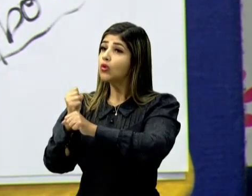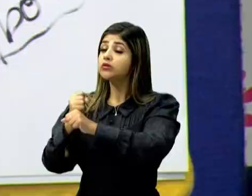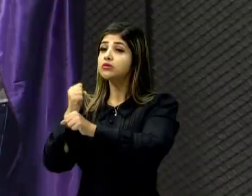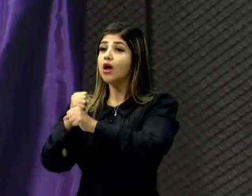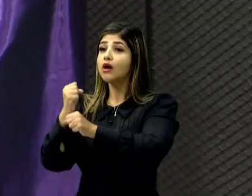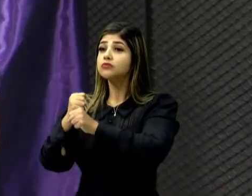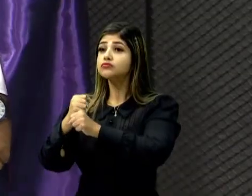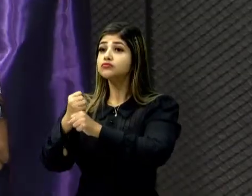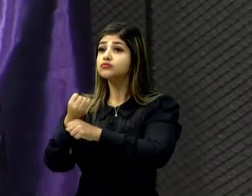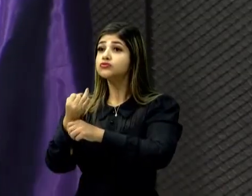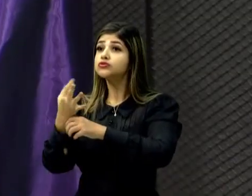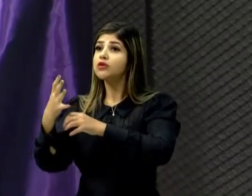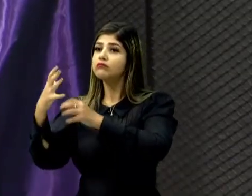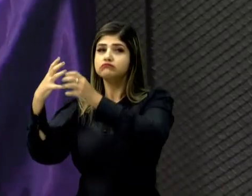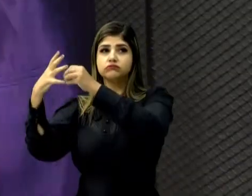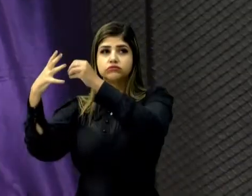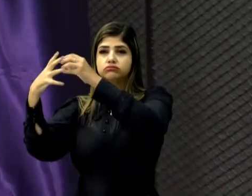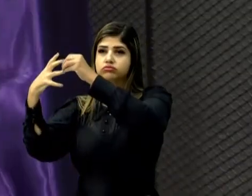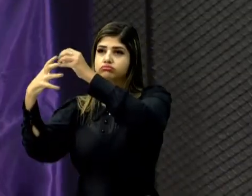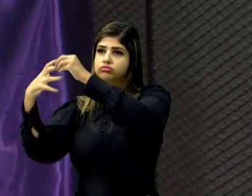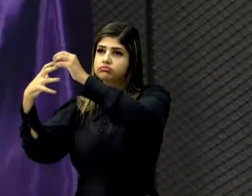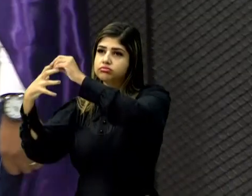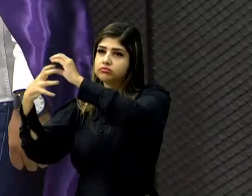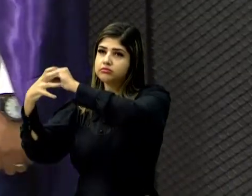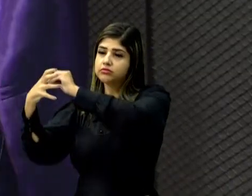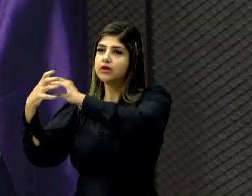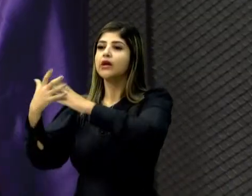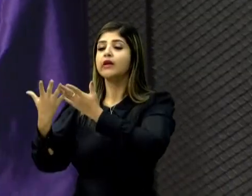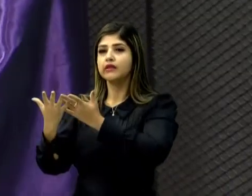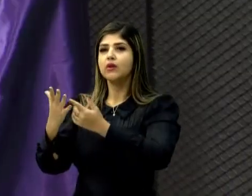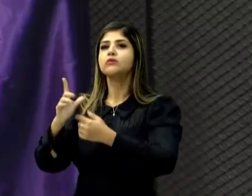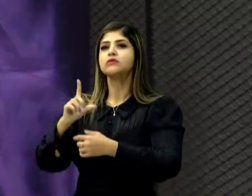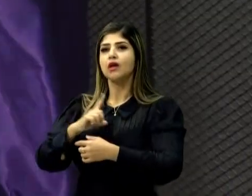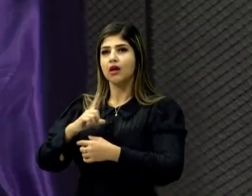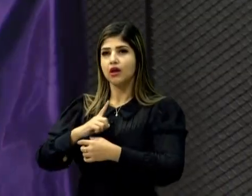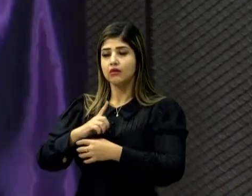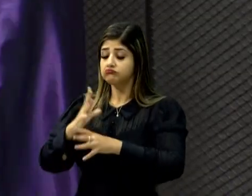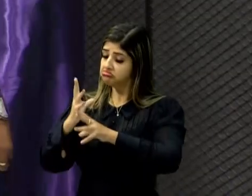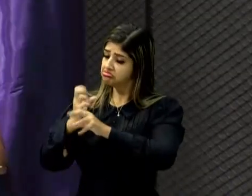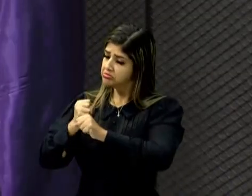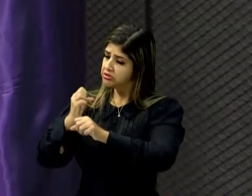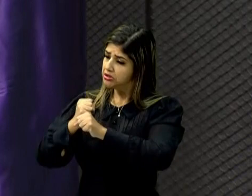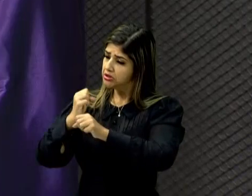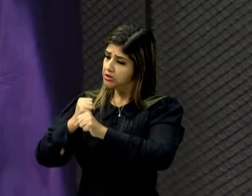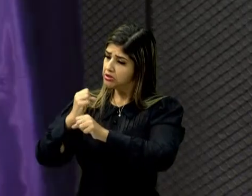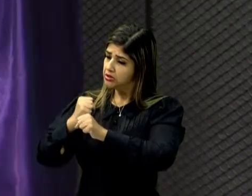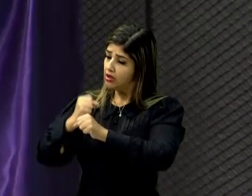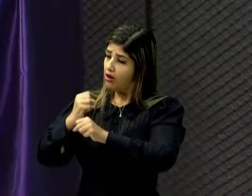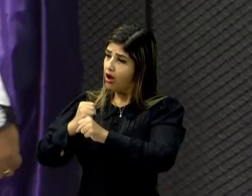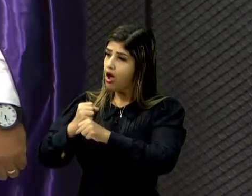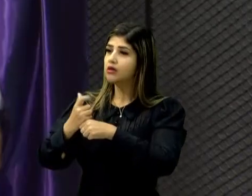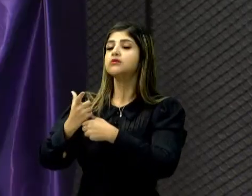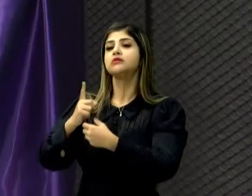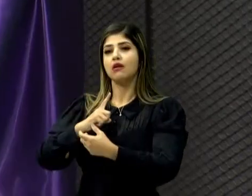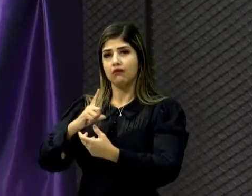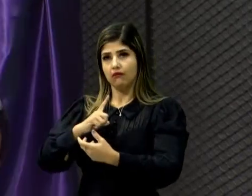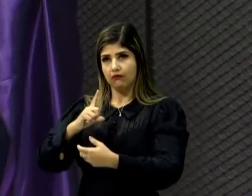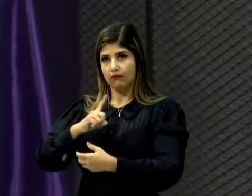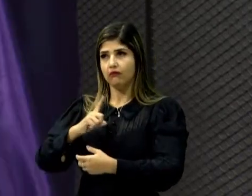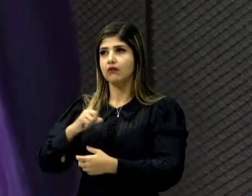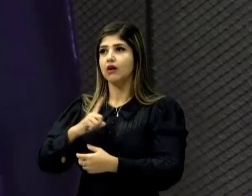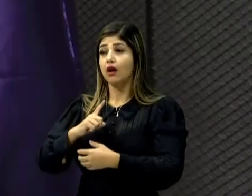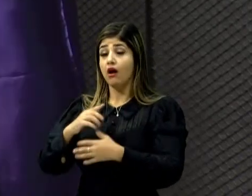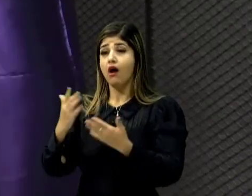pétalas das margaridas. Elas apresentam esses números. Quando você vai contar as pétalas das margaridas, tem essas contagens.